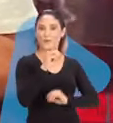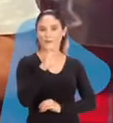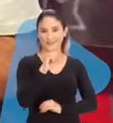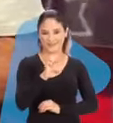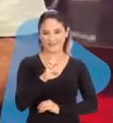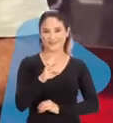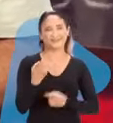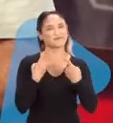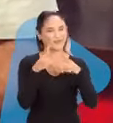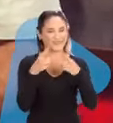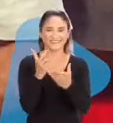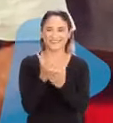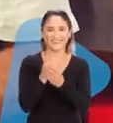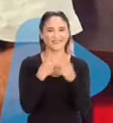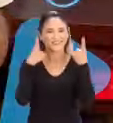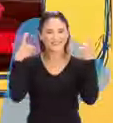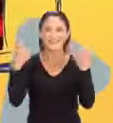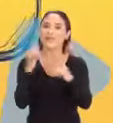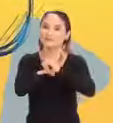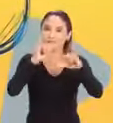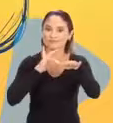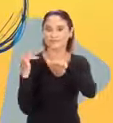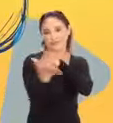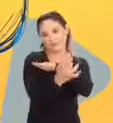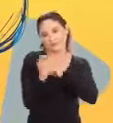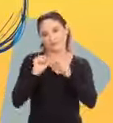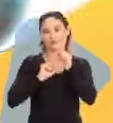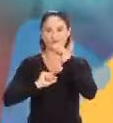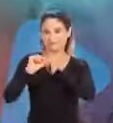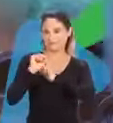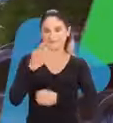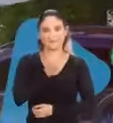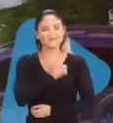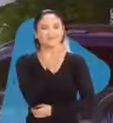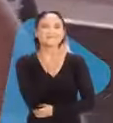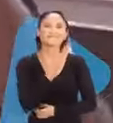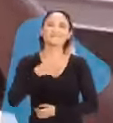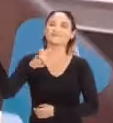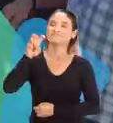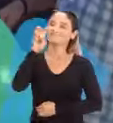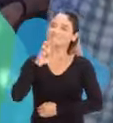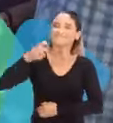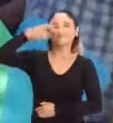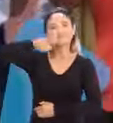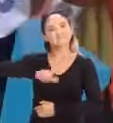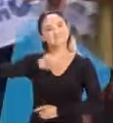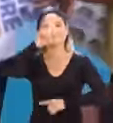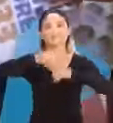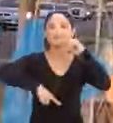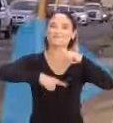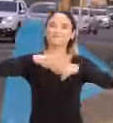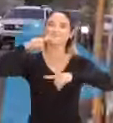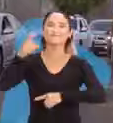Perturbador da ordem pública E ainda publica nas redes sociais. Fazer o que, né? vamos seguir